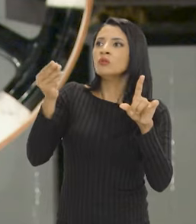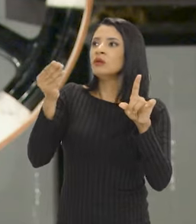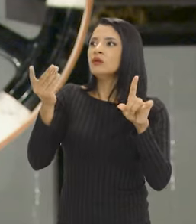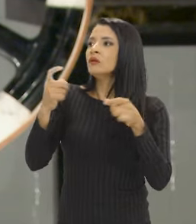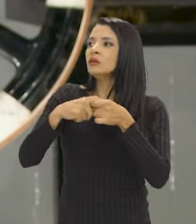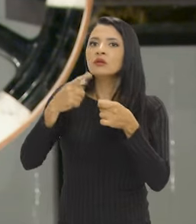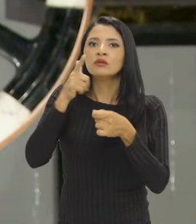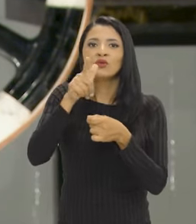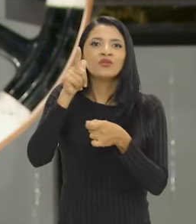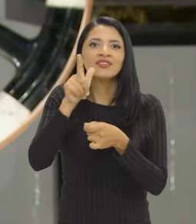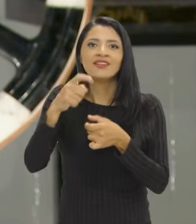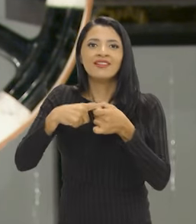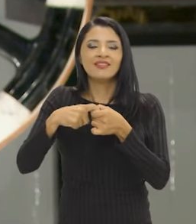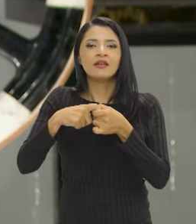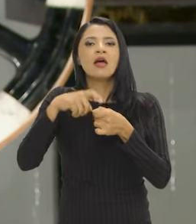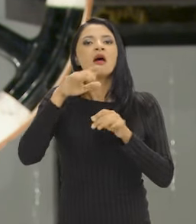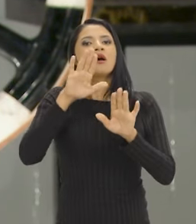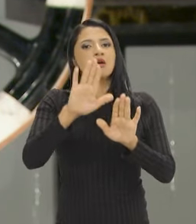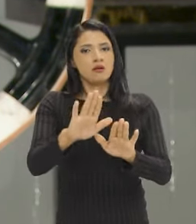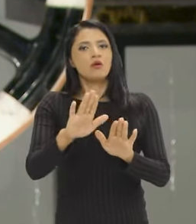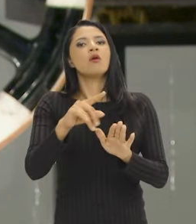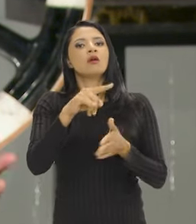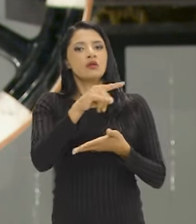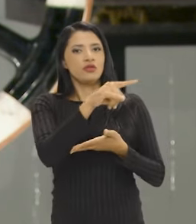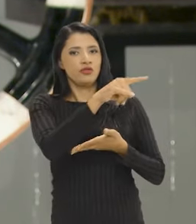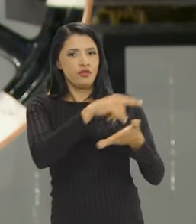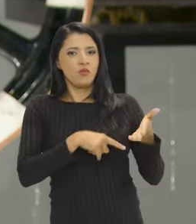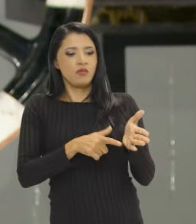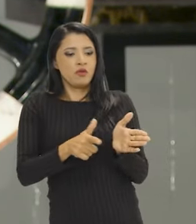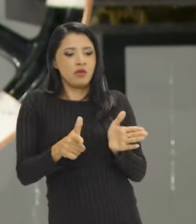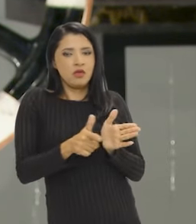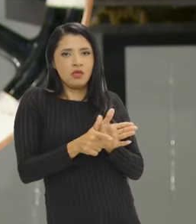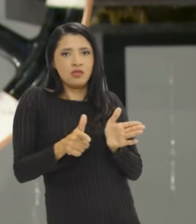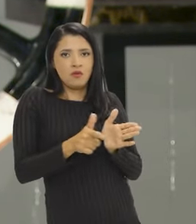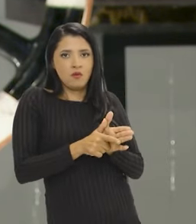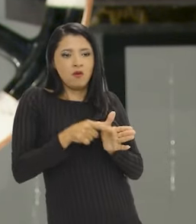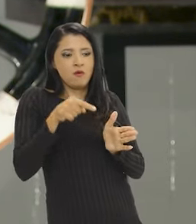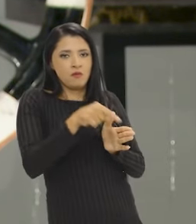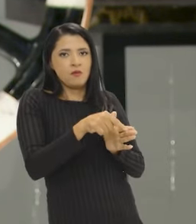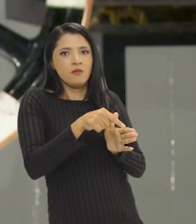a gente não tem como recuperar. Agora, o documento